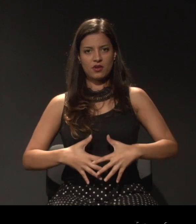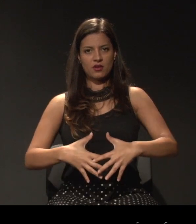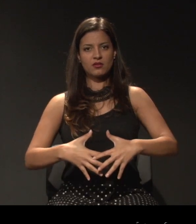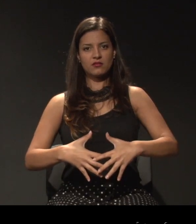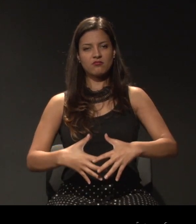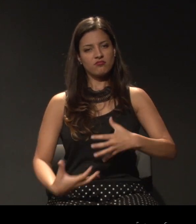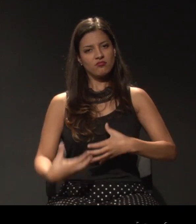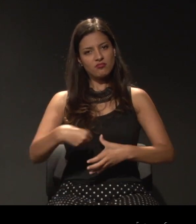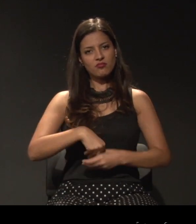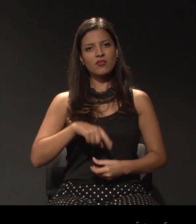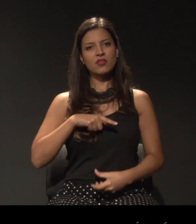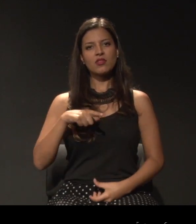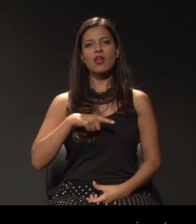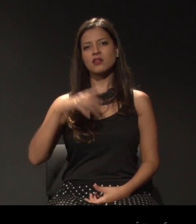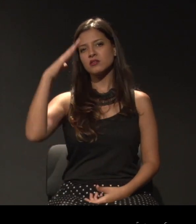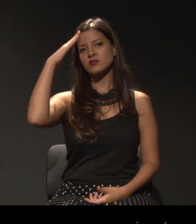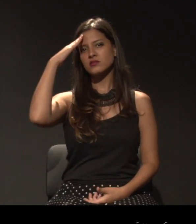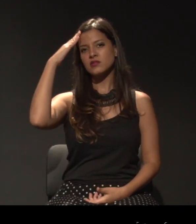sabedoria.